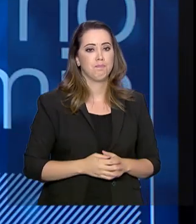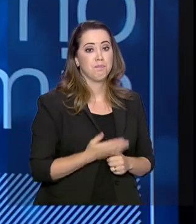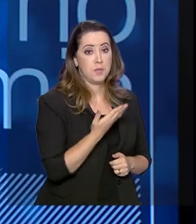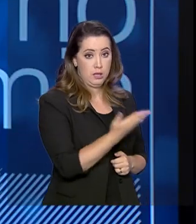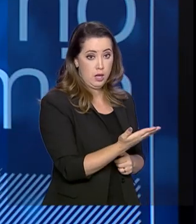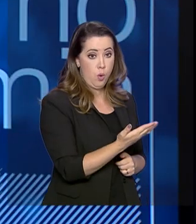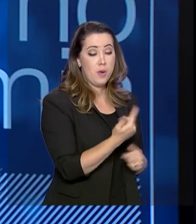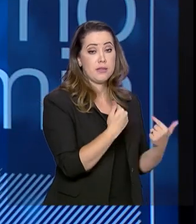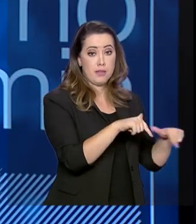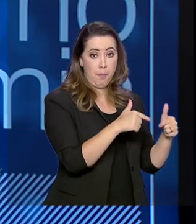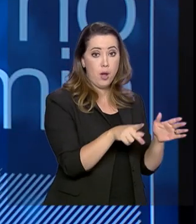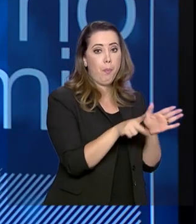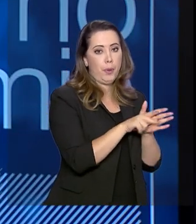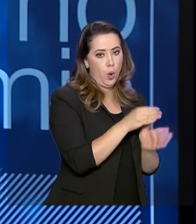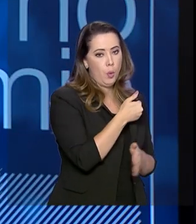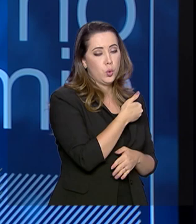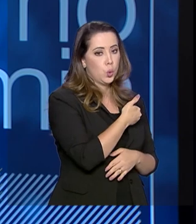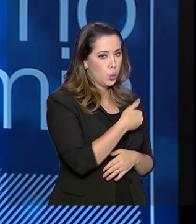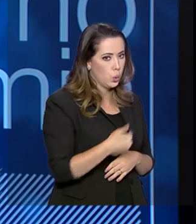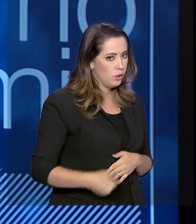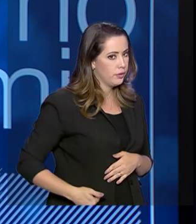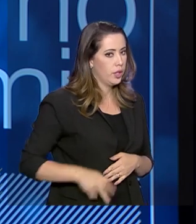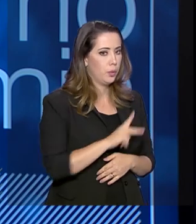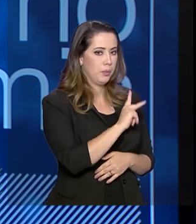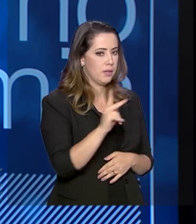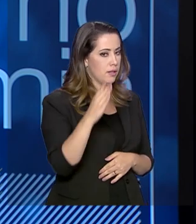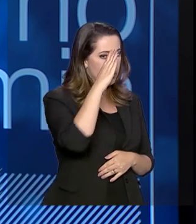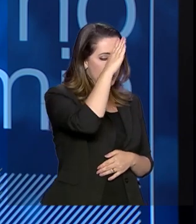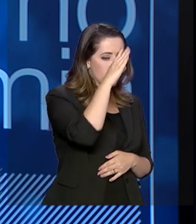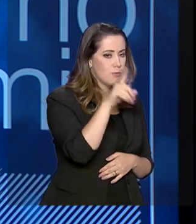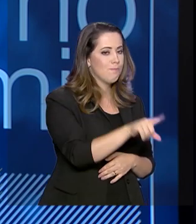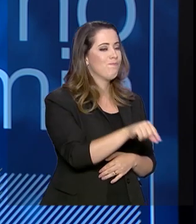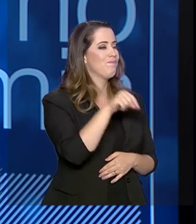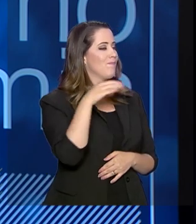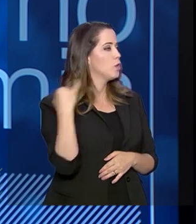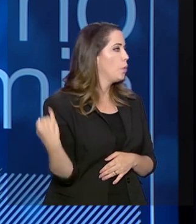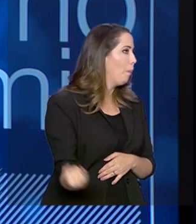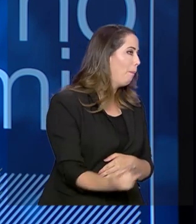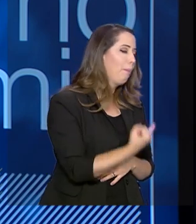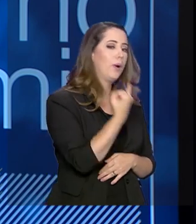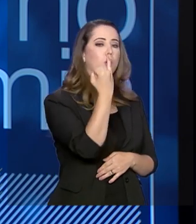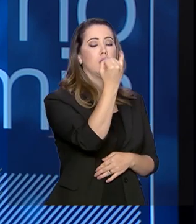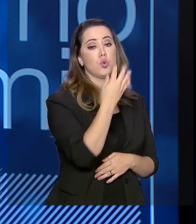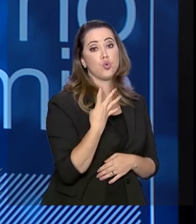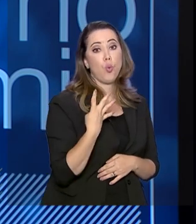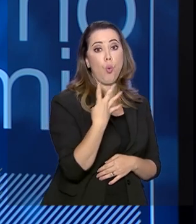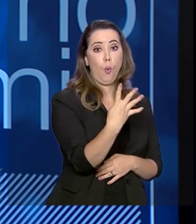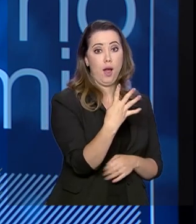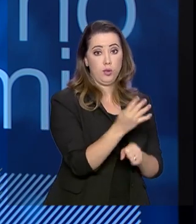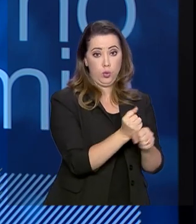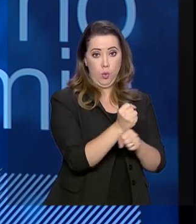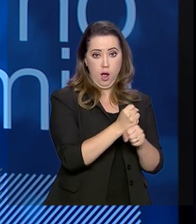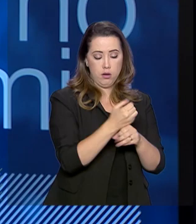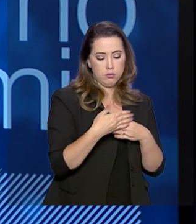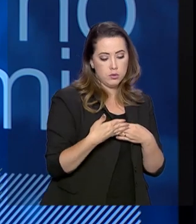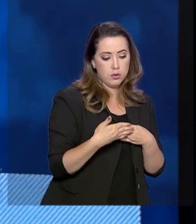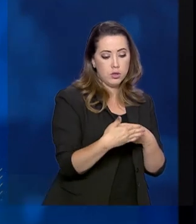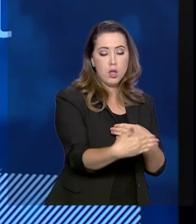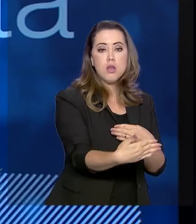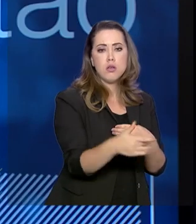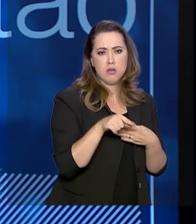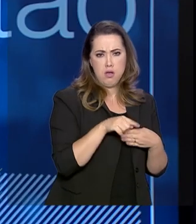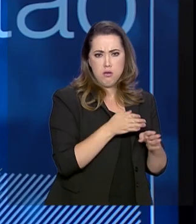governo. O presidente Bolsonaro tomou uma decisão muito importante de, ao longo dos quatro anos de mandato,